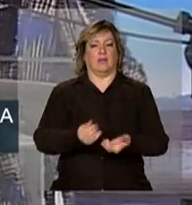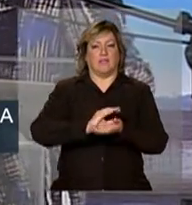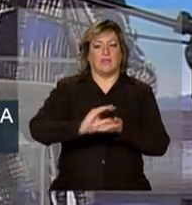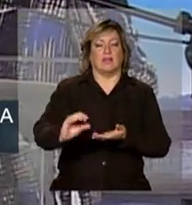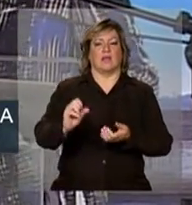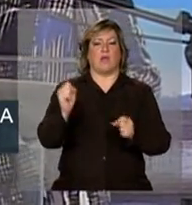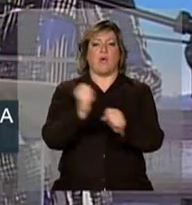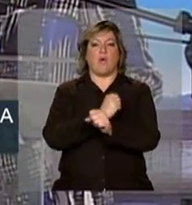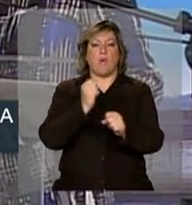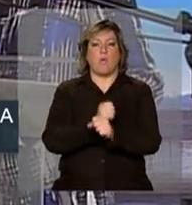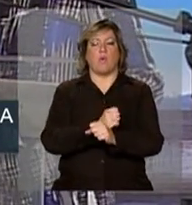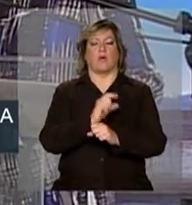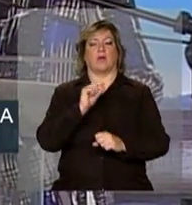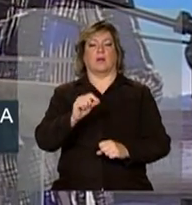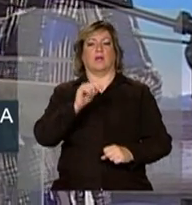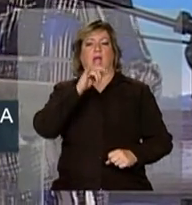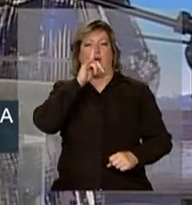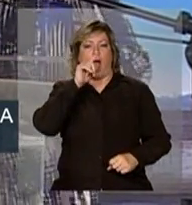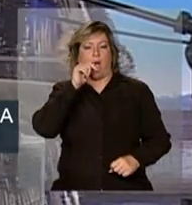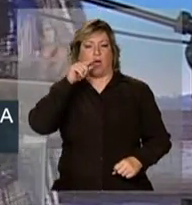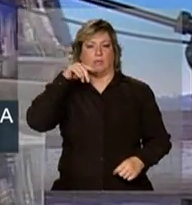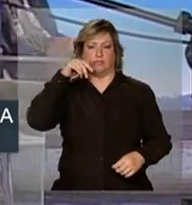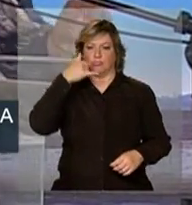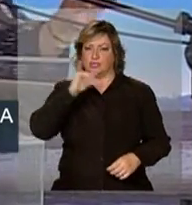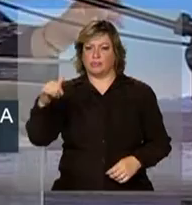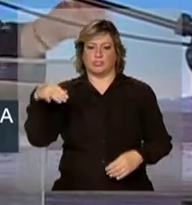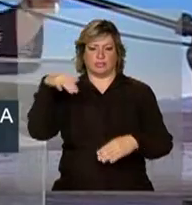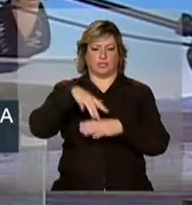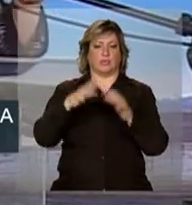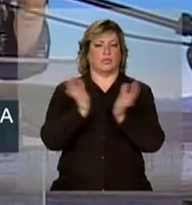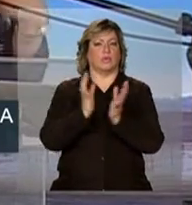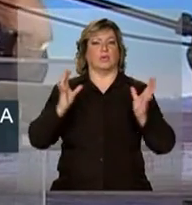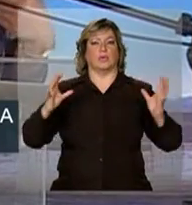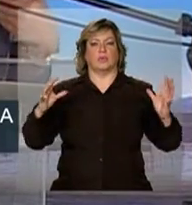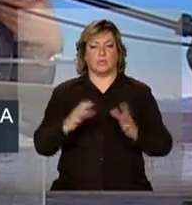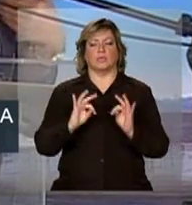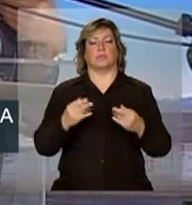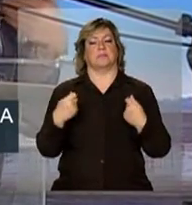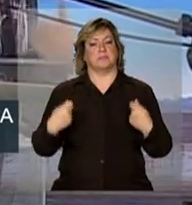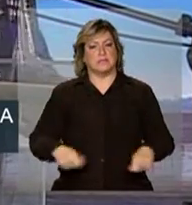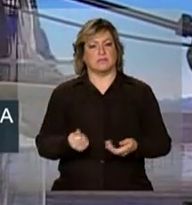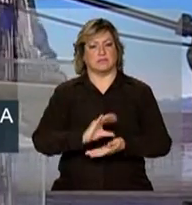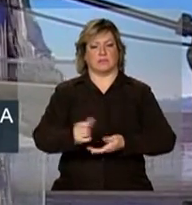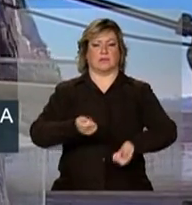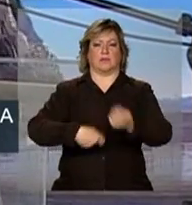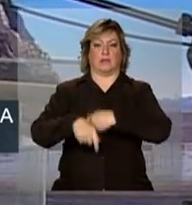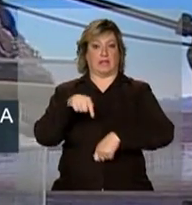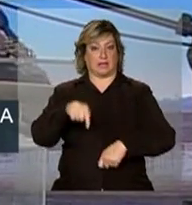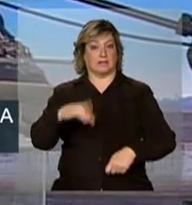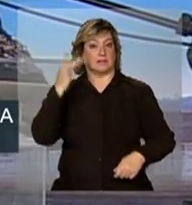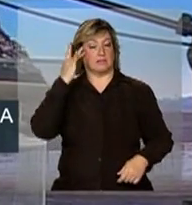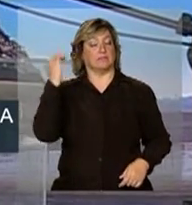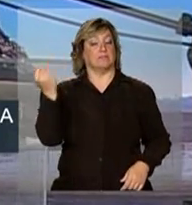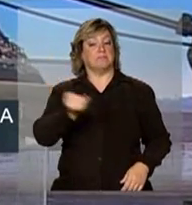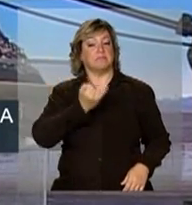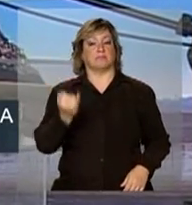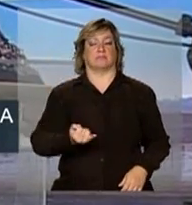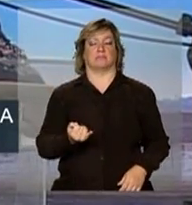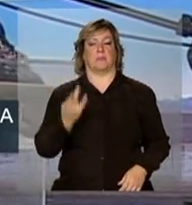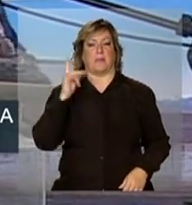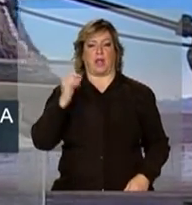parado um tempo de fazer esse investimento e esse investimento para nós era estratégico. Portanto,